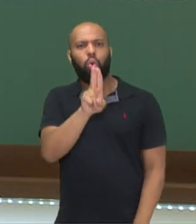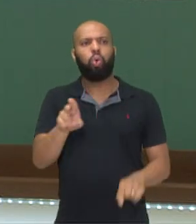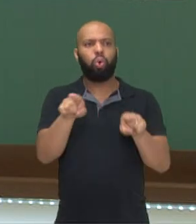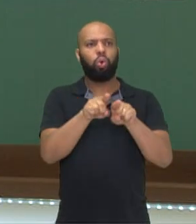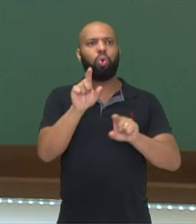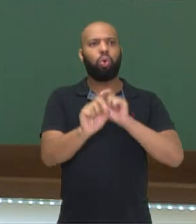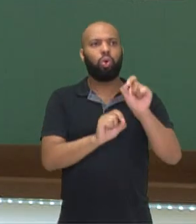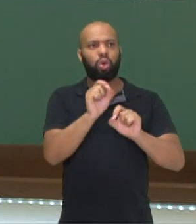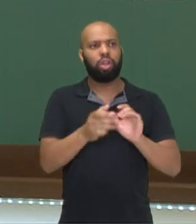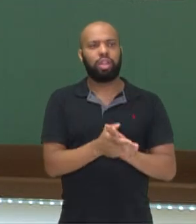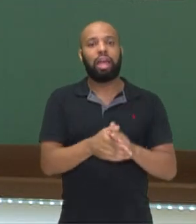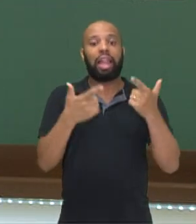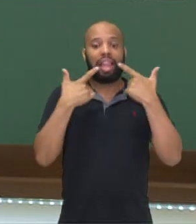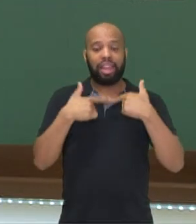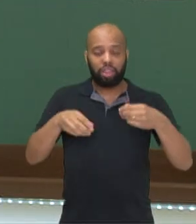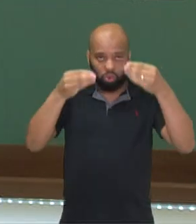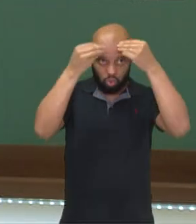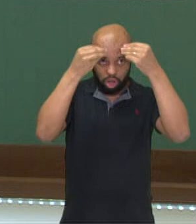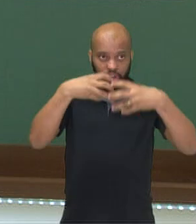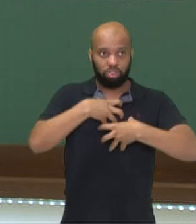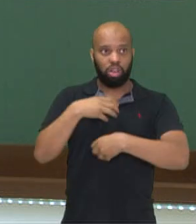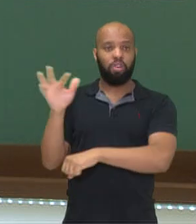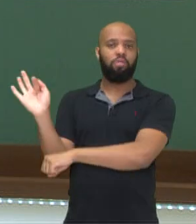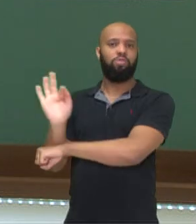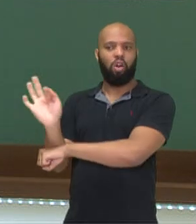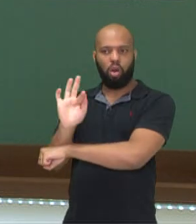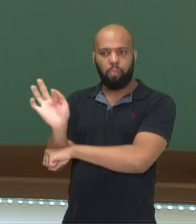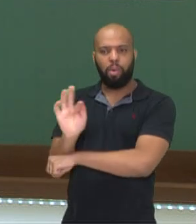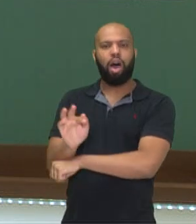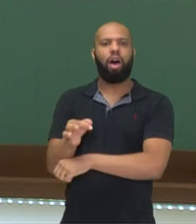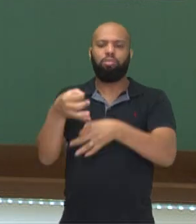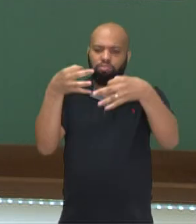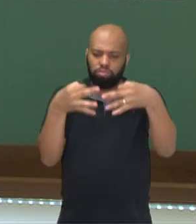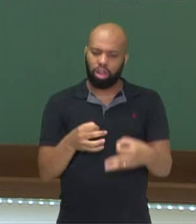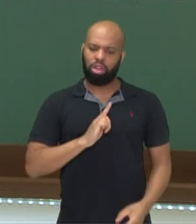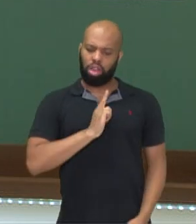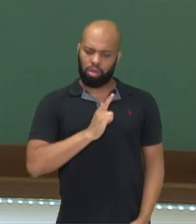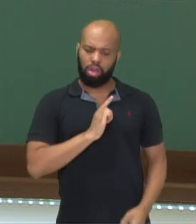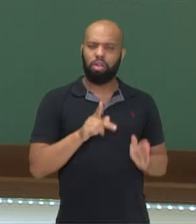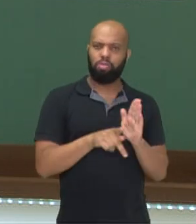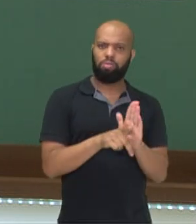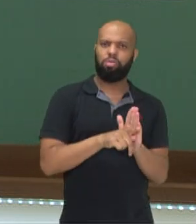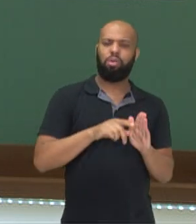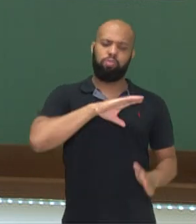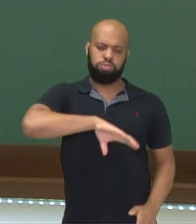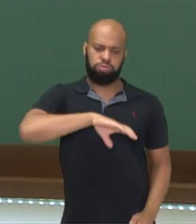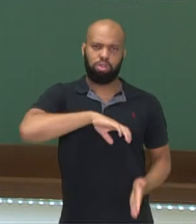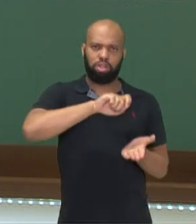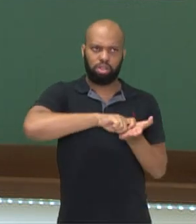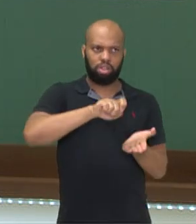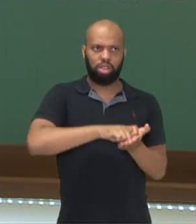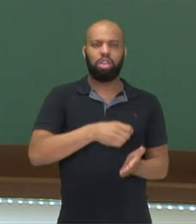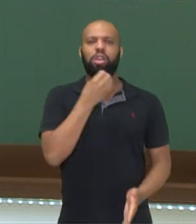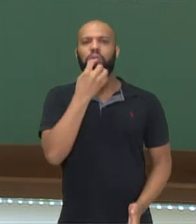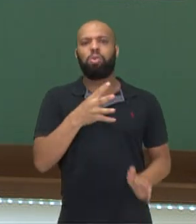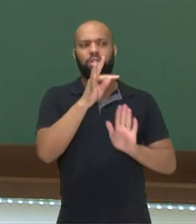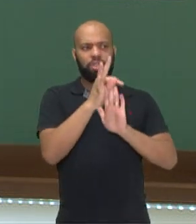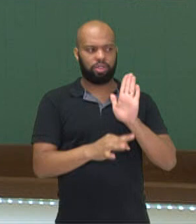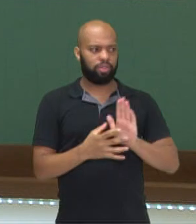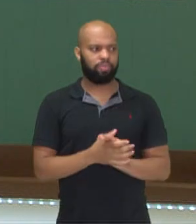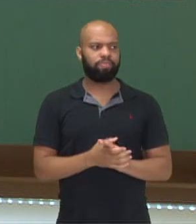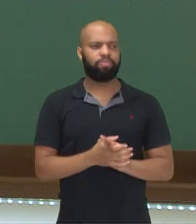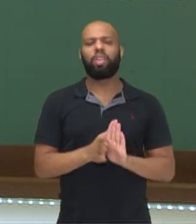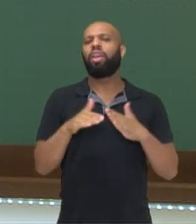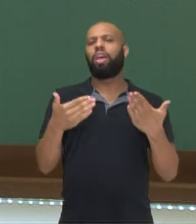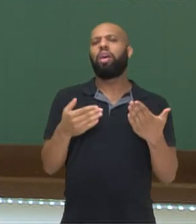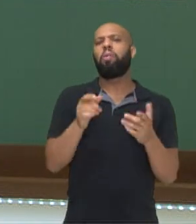a linguagem formal, culta do texto, né? Para fazer um bom texto. Ai, professora, quais